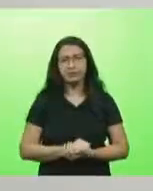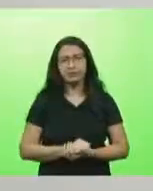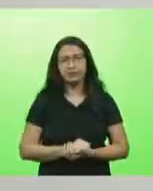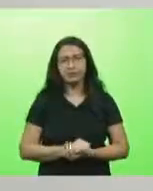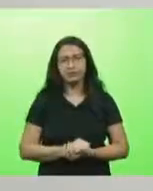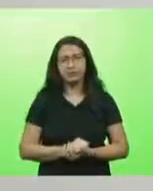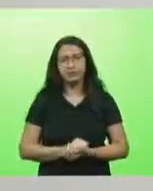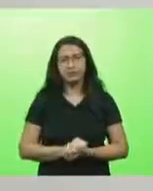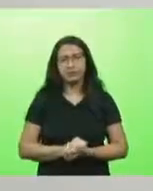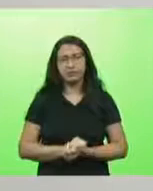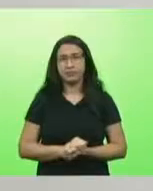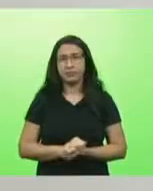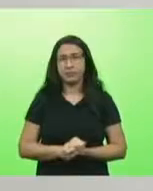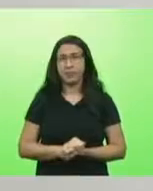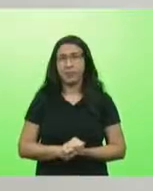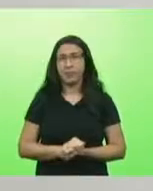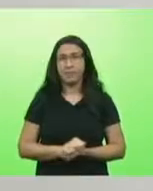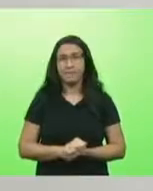E ontem,